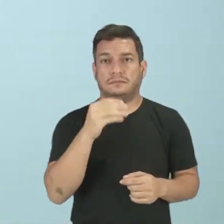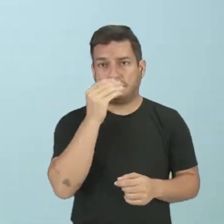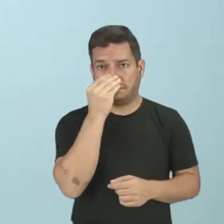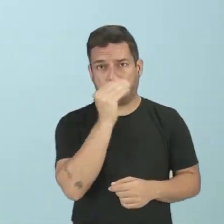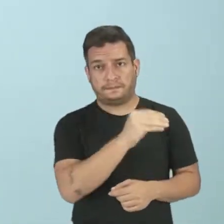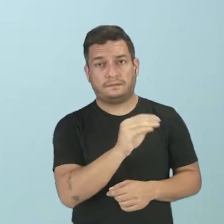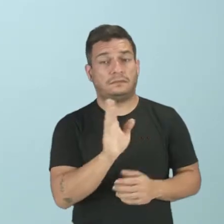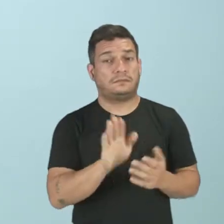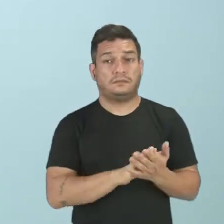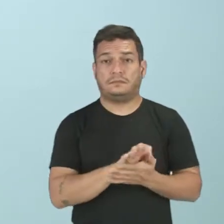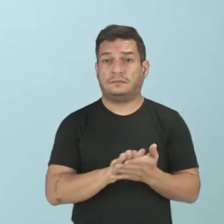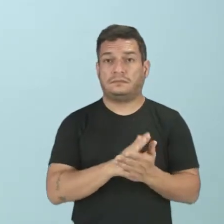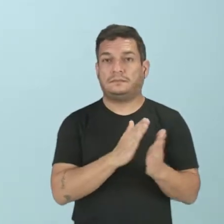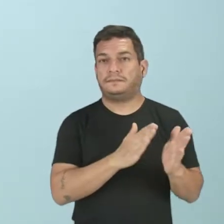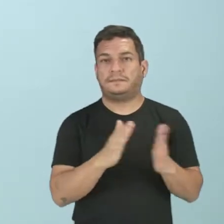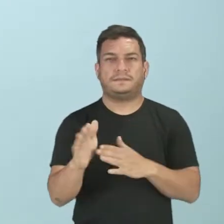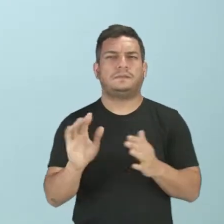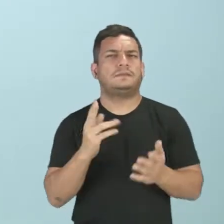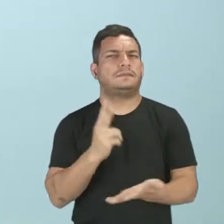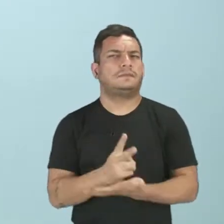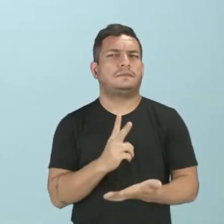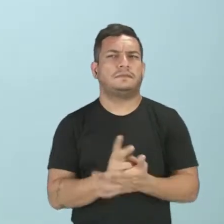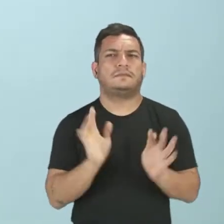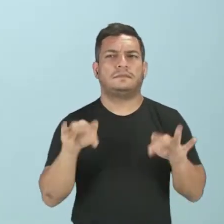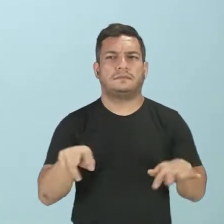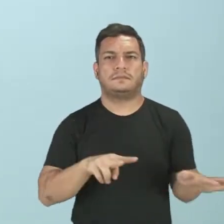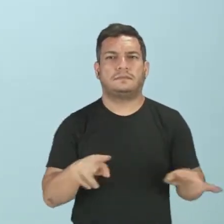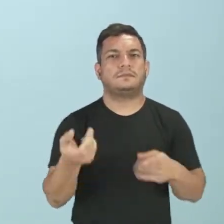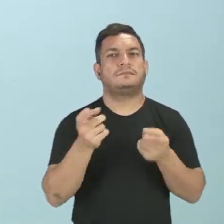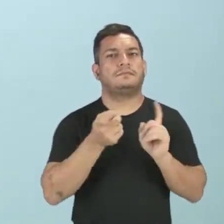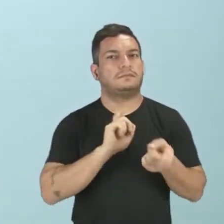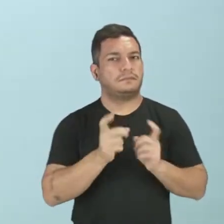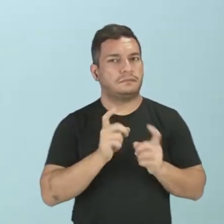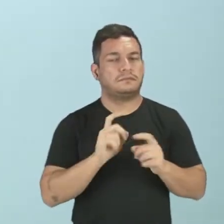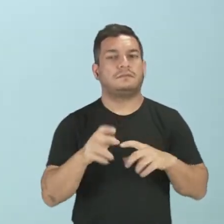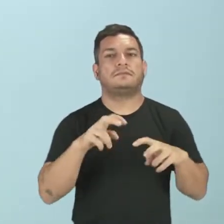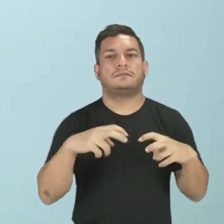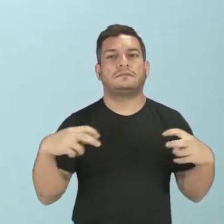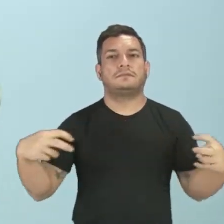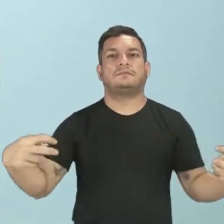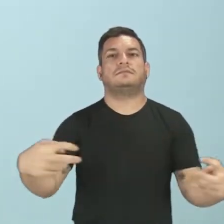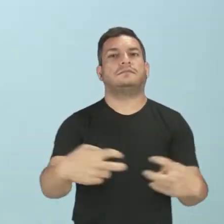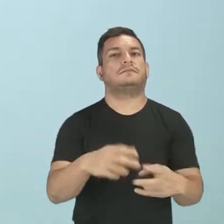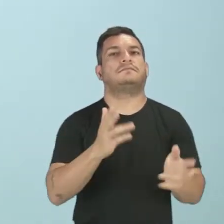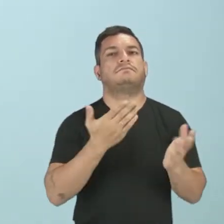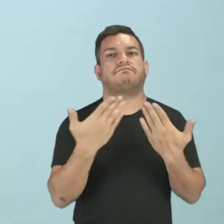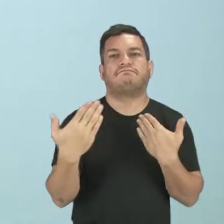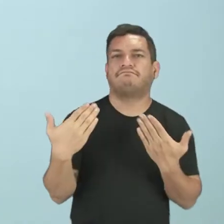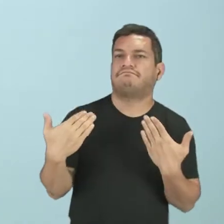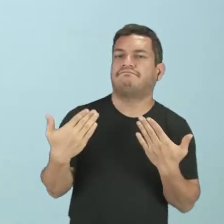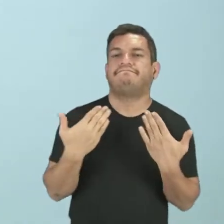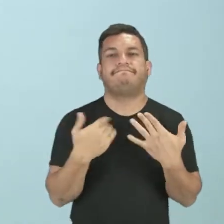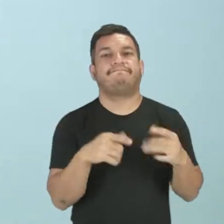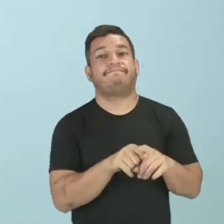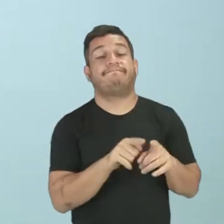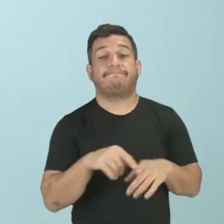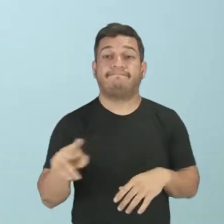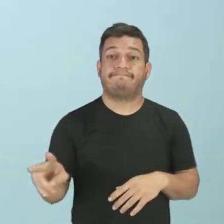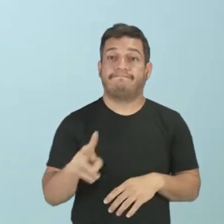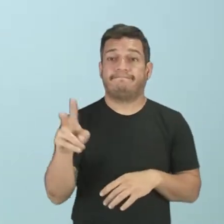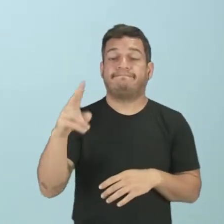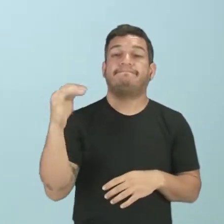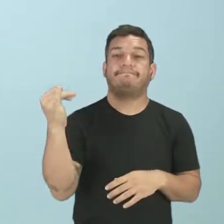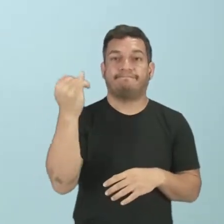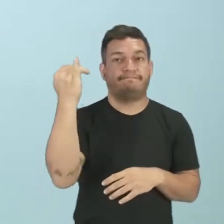perder ao longo do tempo. Todos os finais de semana nós nos reunimos, sentamos à mesa, conversamos. Isso são valores